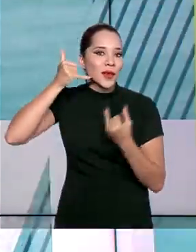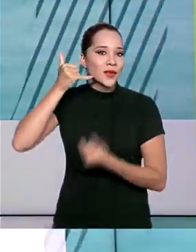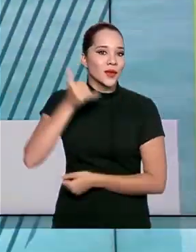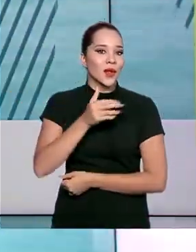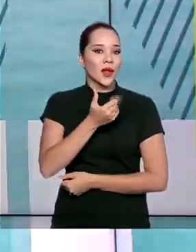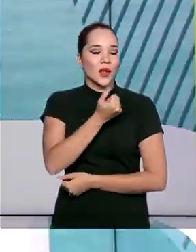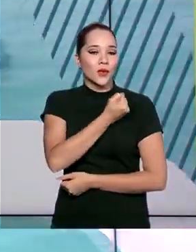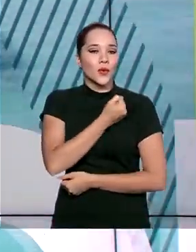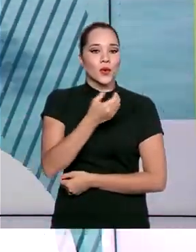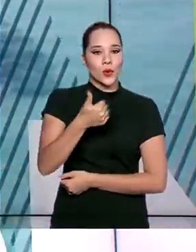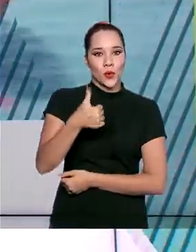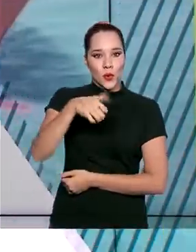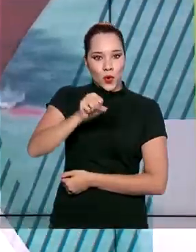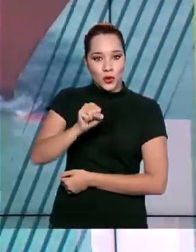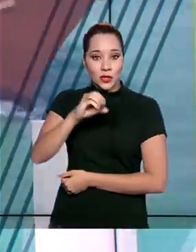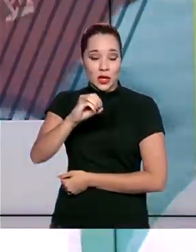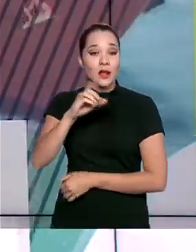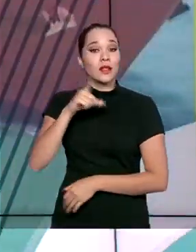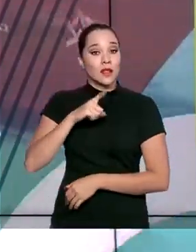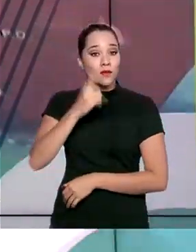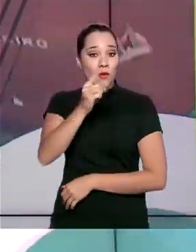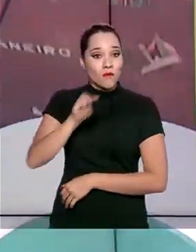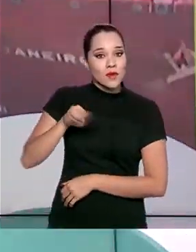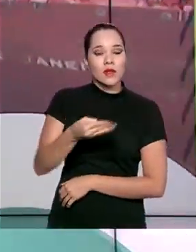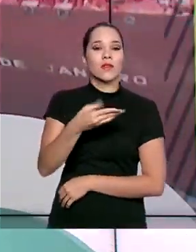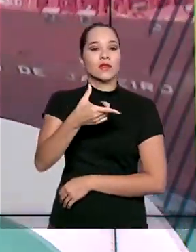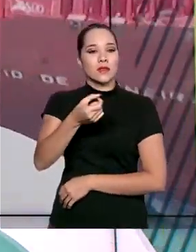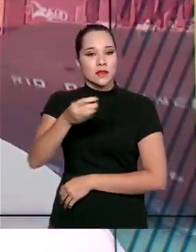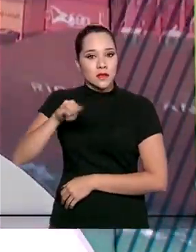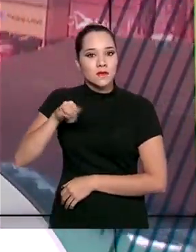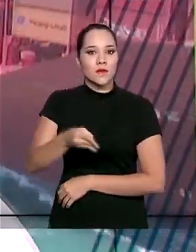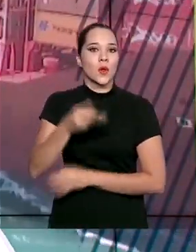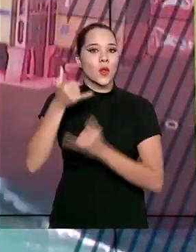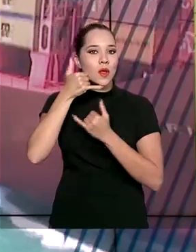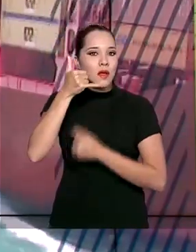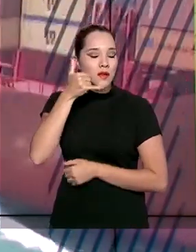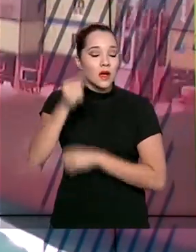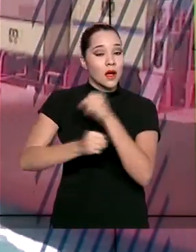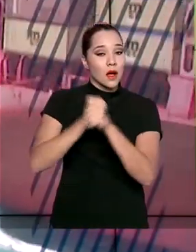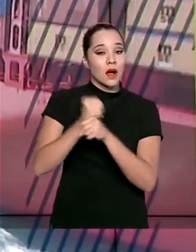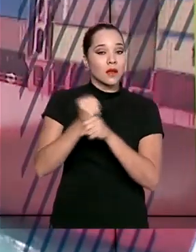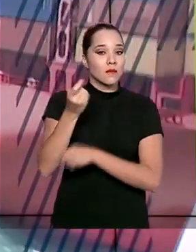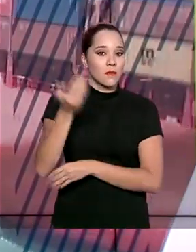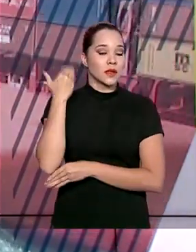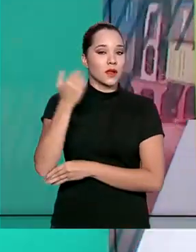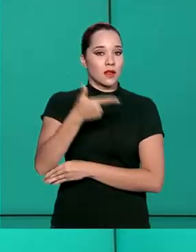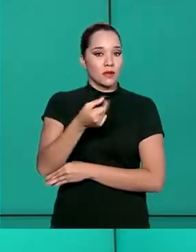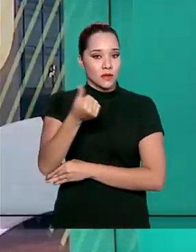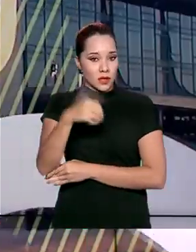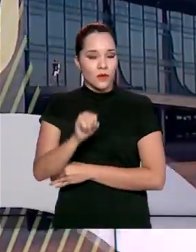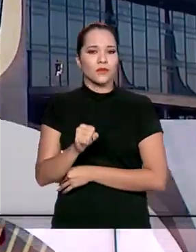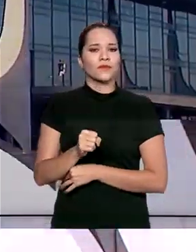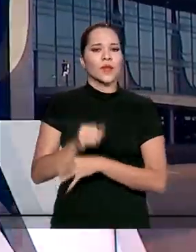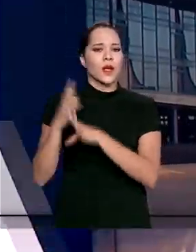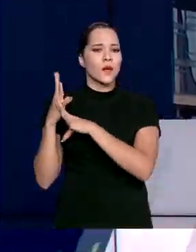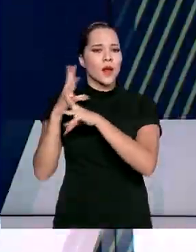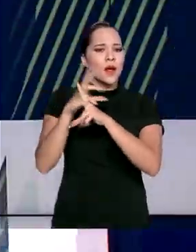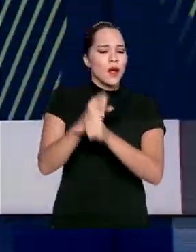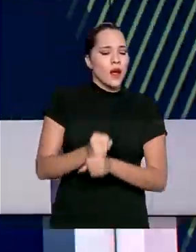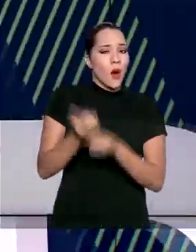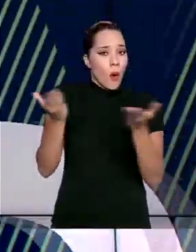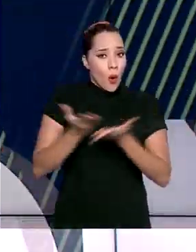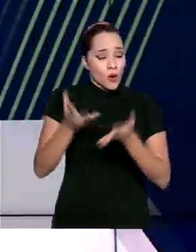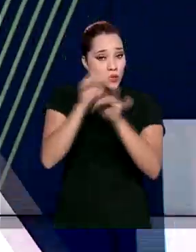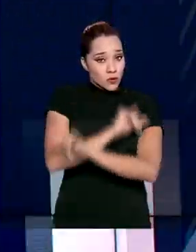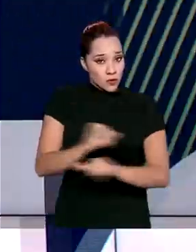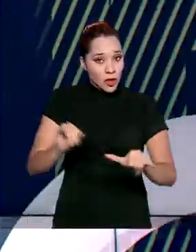180 recebeu 1 milhão e 300 mil ligações em 2019. Segundo o balanço divulgado hoje, desse